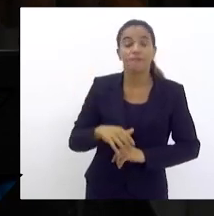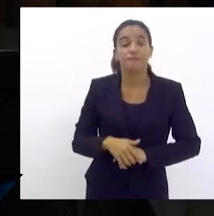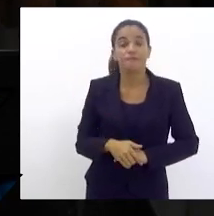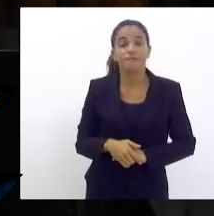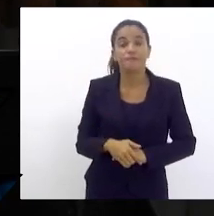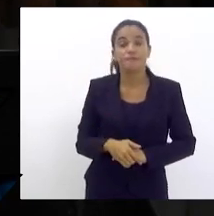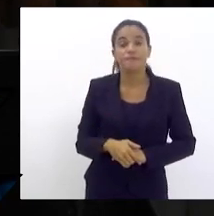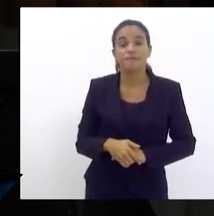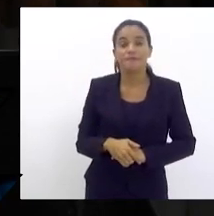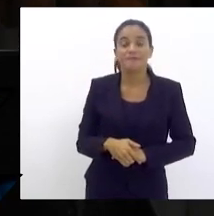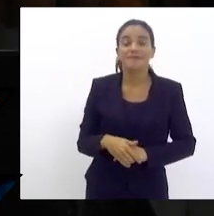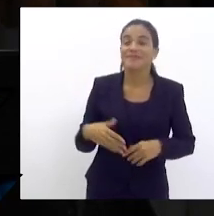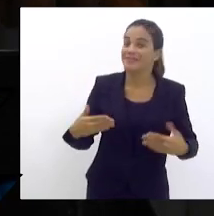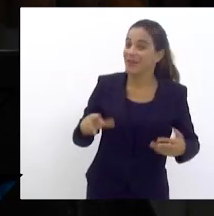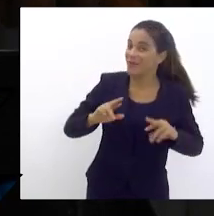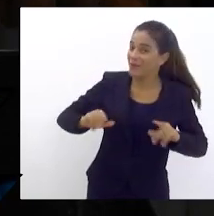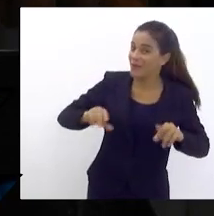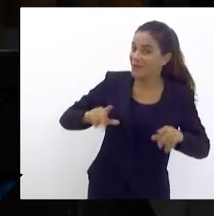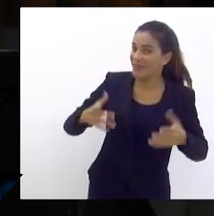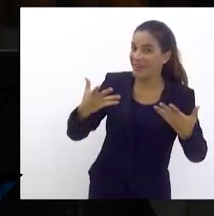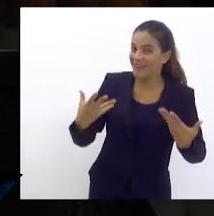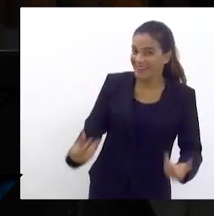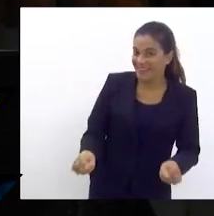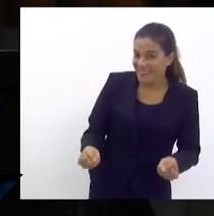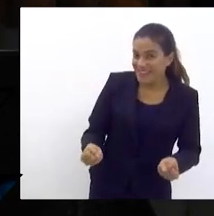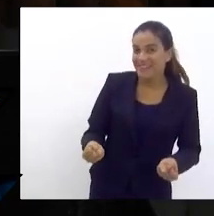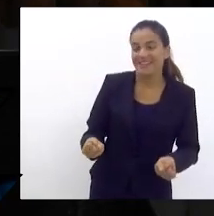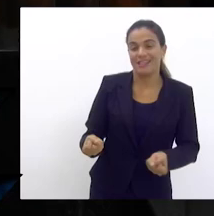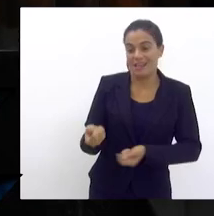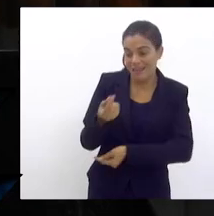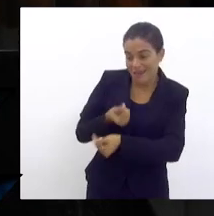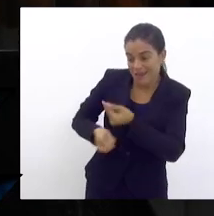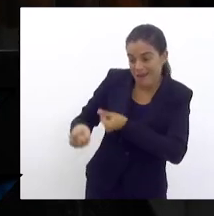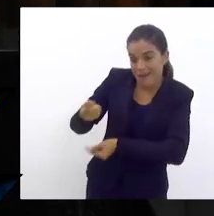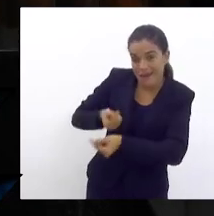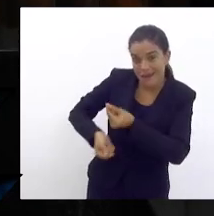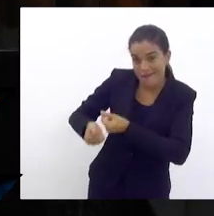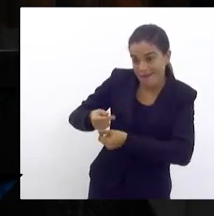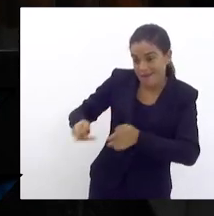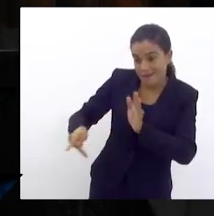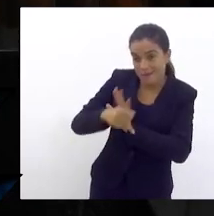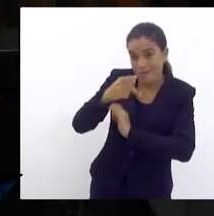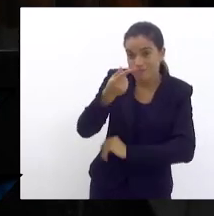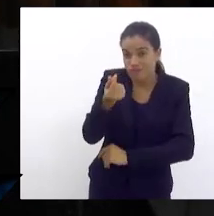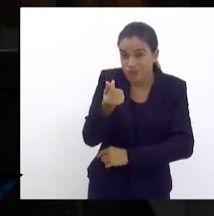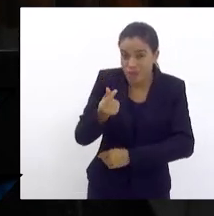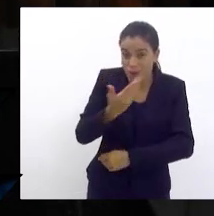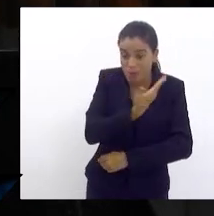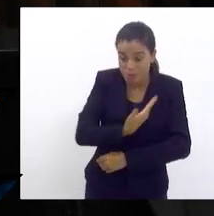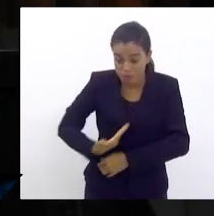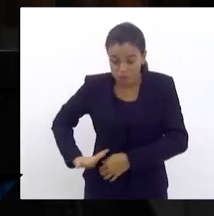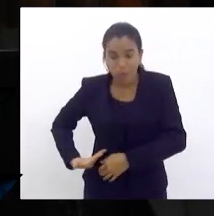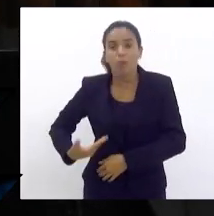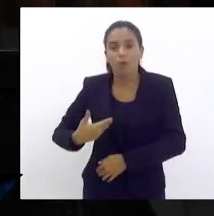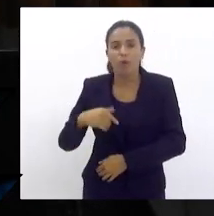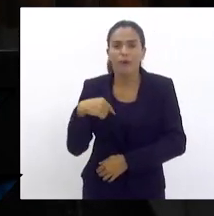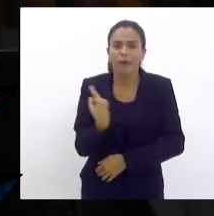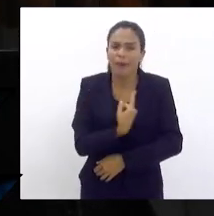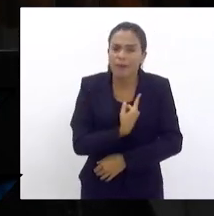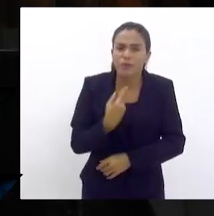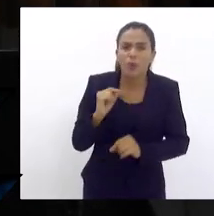que as nossas finanças públicas estejam desestruturadas, que a gente esteja